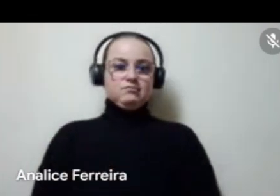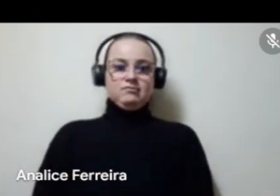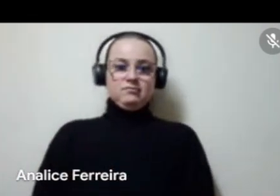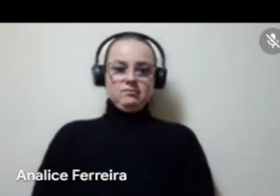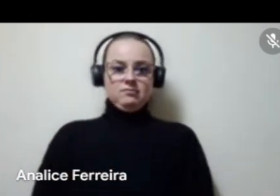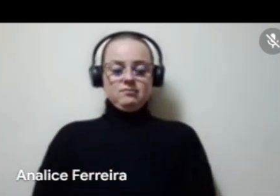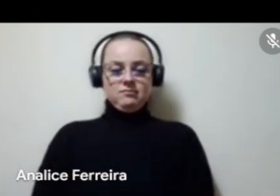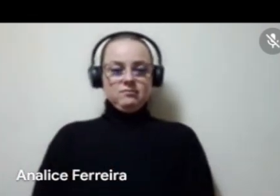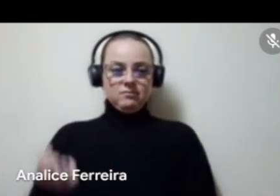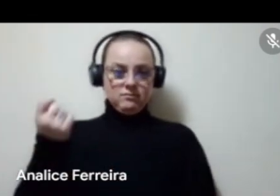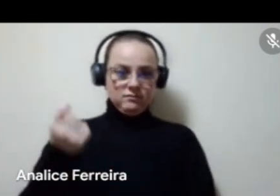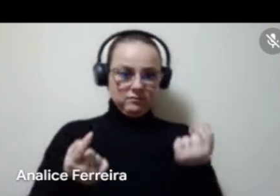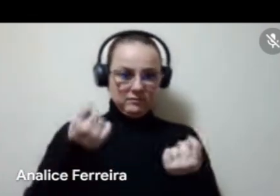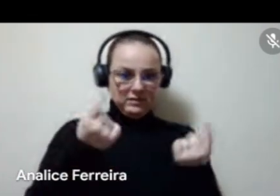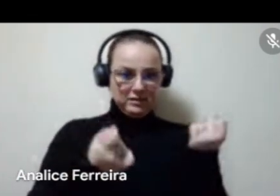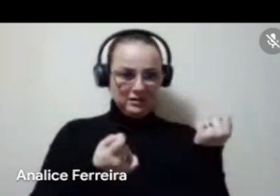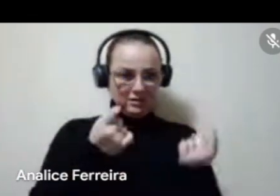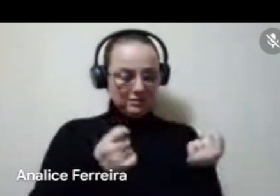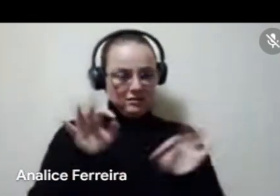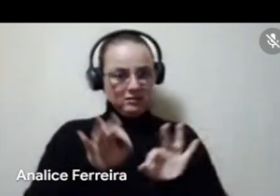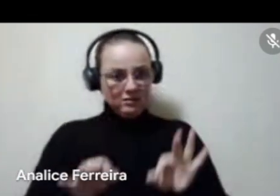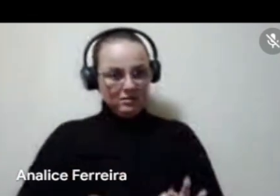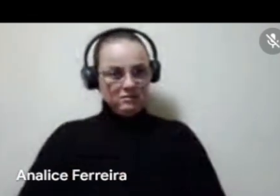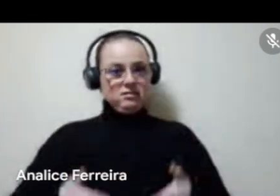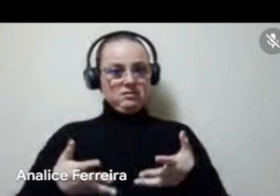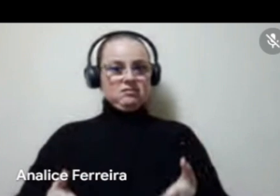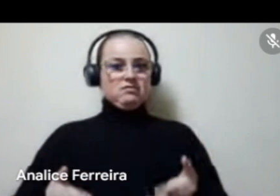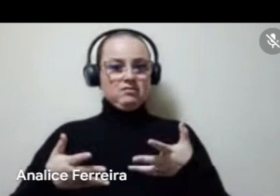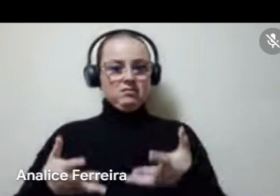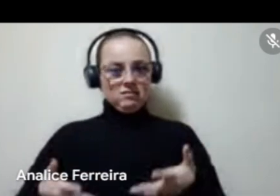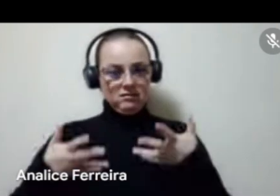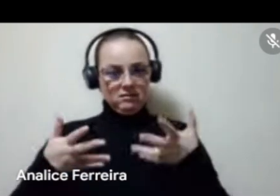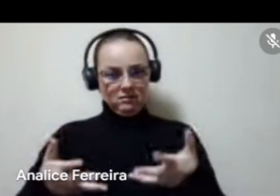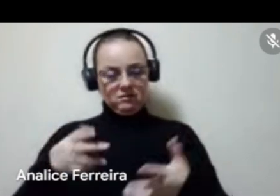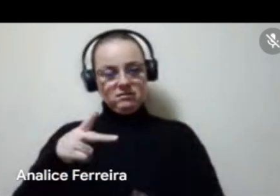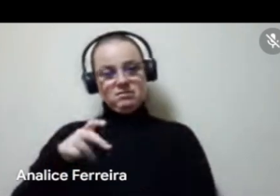Algumas das ações promovidas pelos editais da PNAB